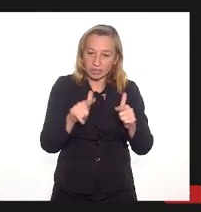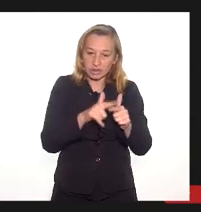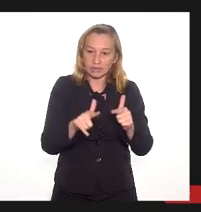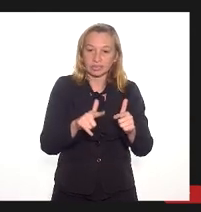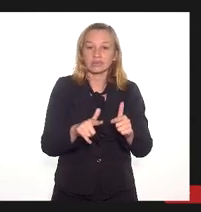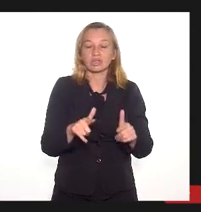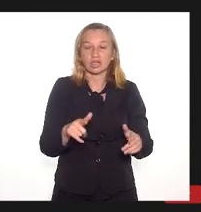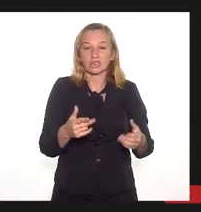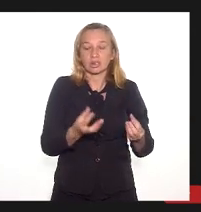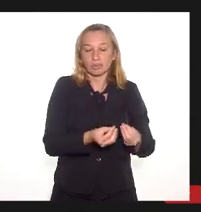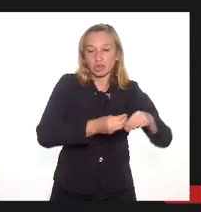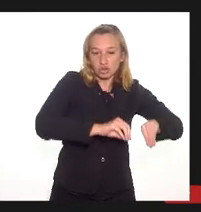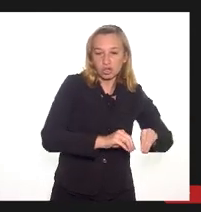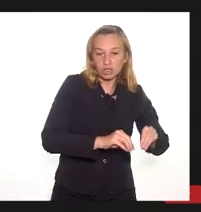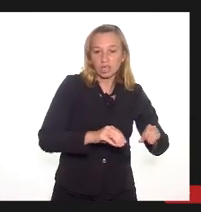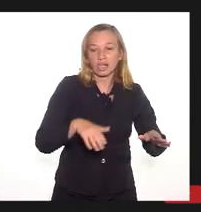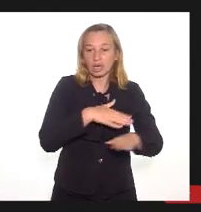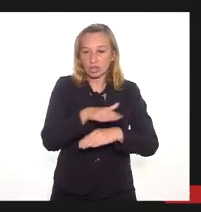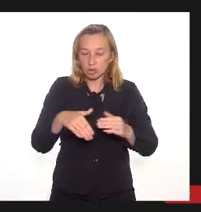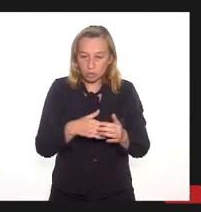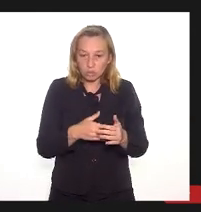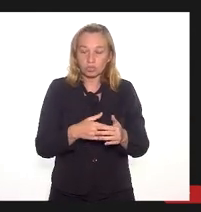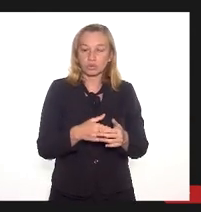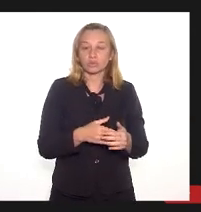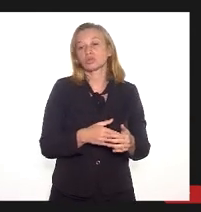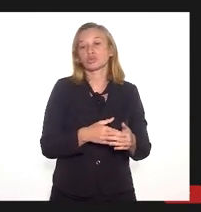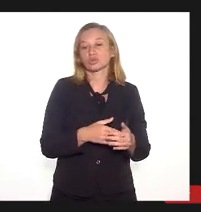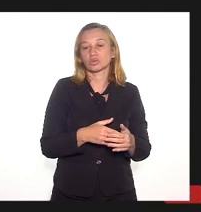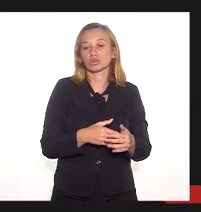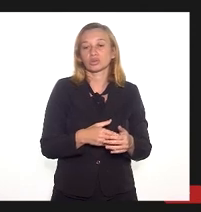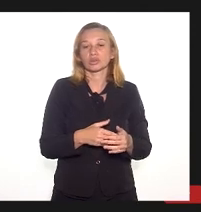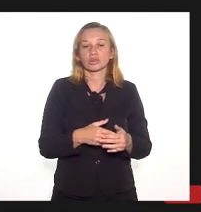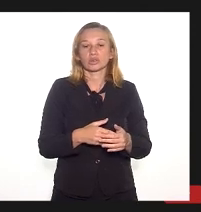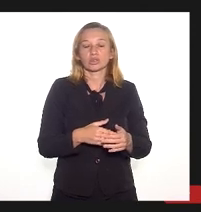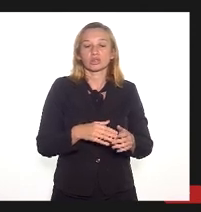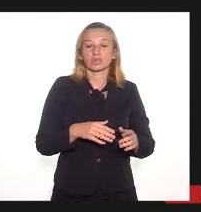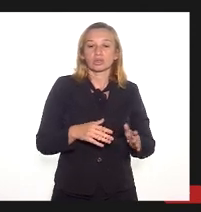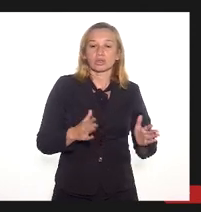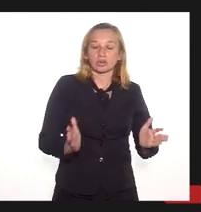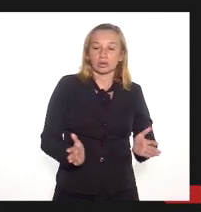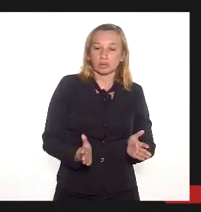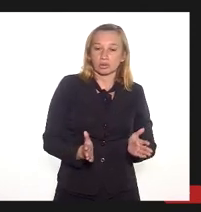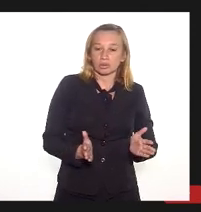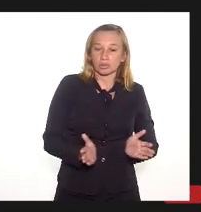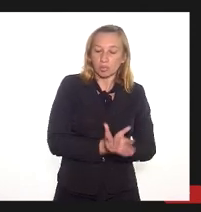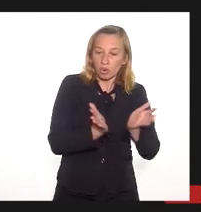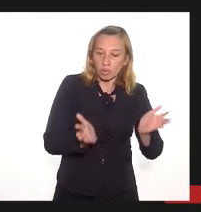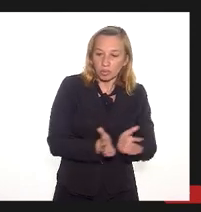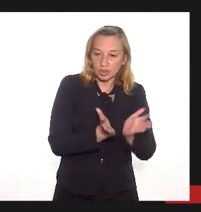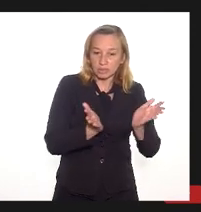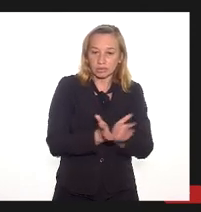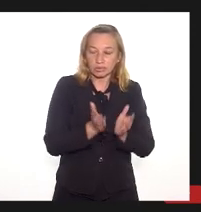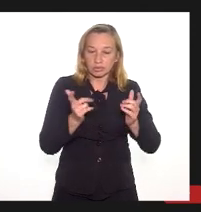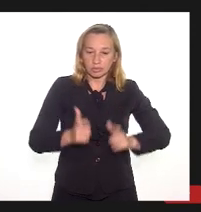Fluminense, especialmente cidadãos pobres de maioria negra. É uma situação de racismo ambiental. Podemos ir em frente.